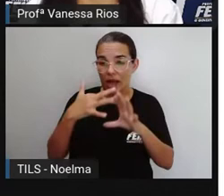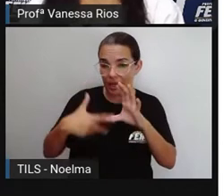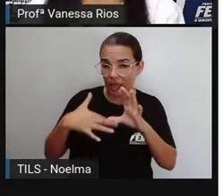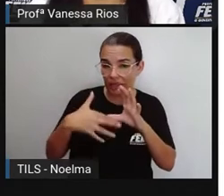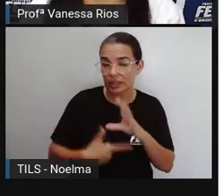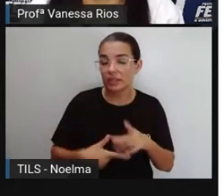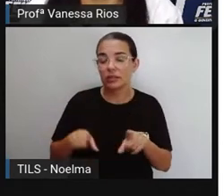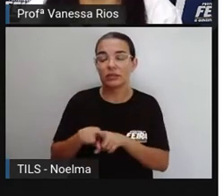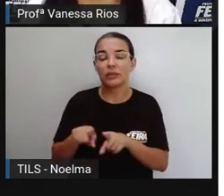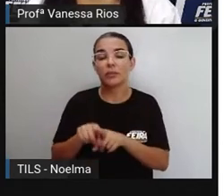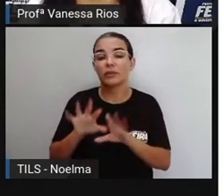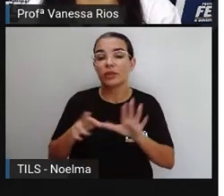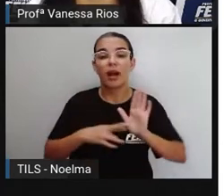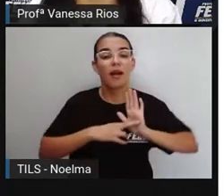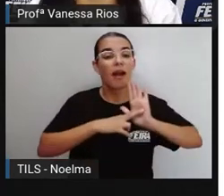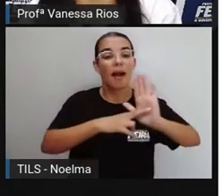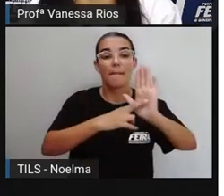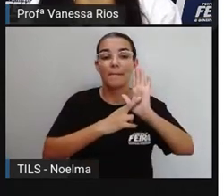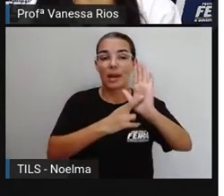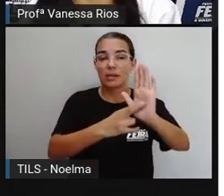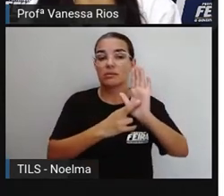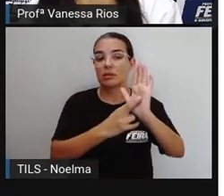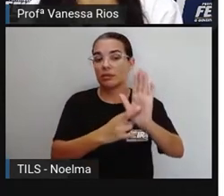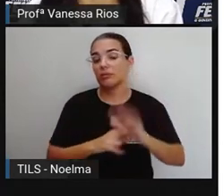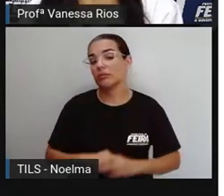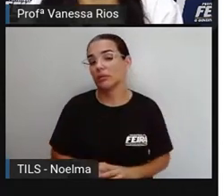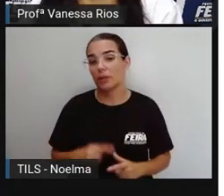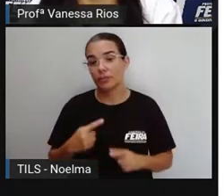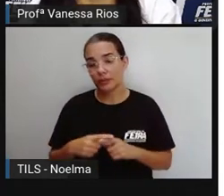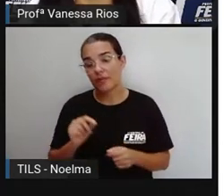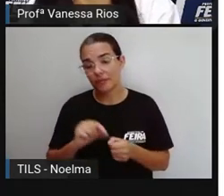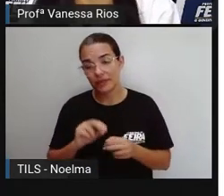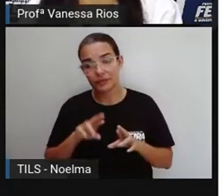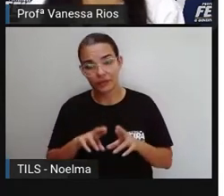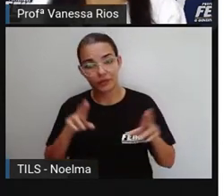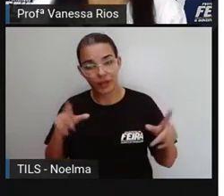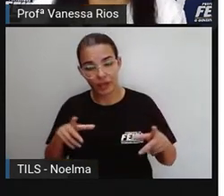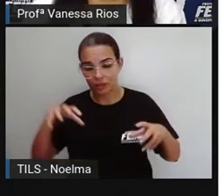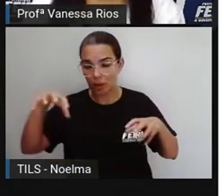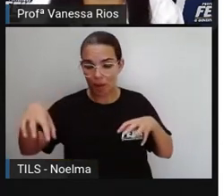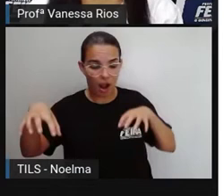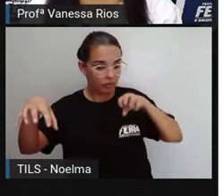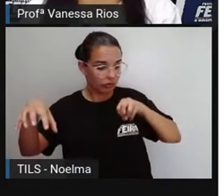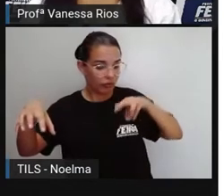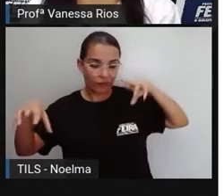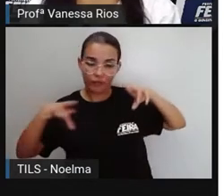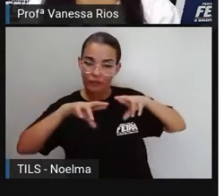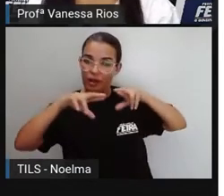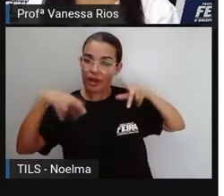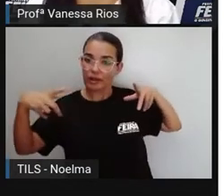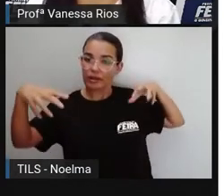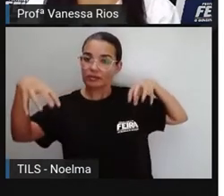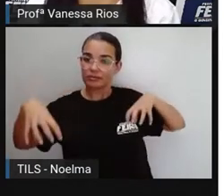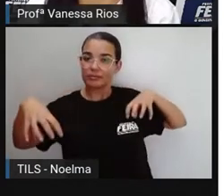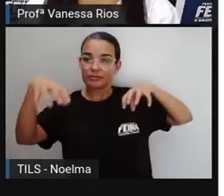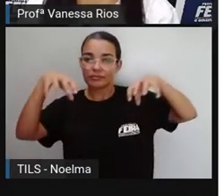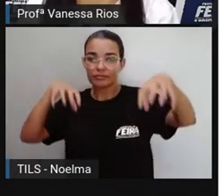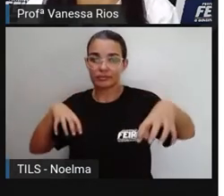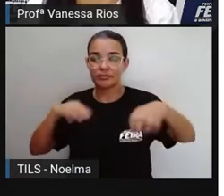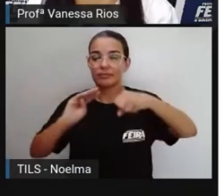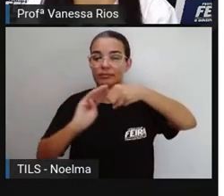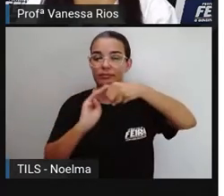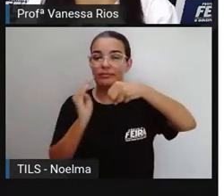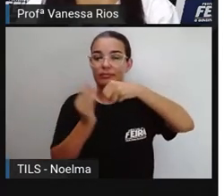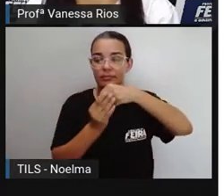os representam, que os fazem diferente uns dos outros em relação a muitas atividades